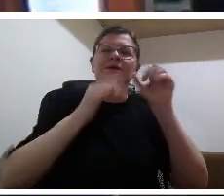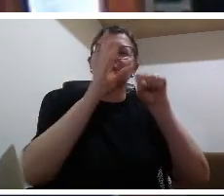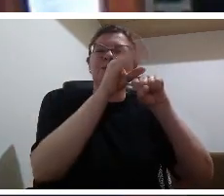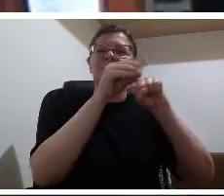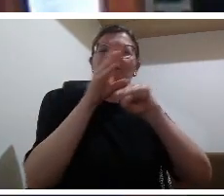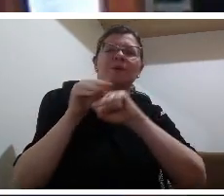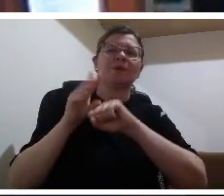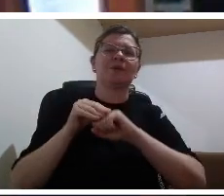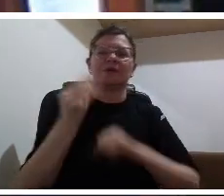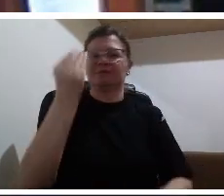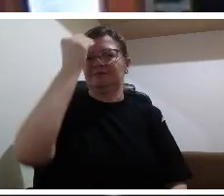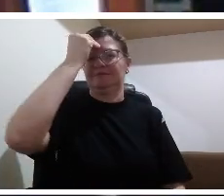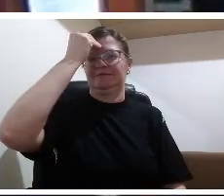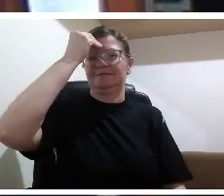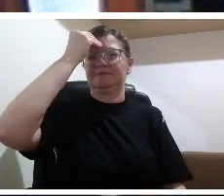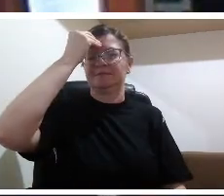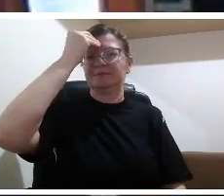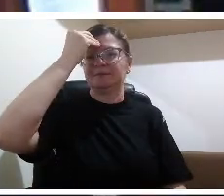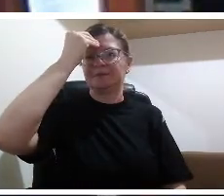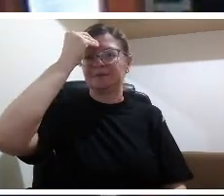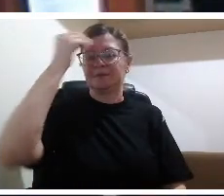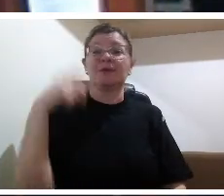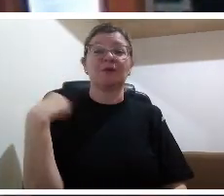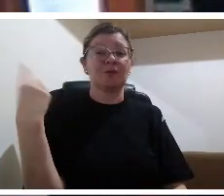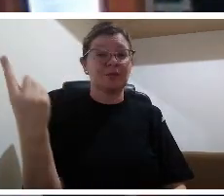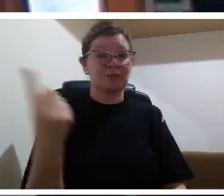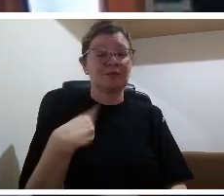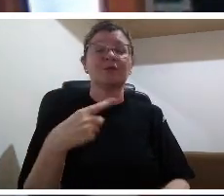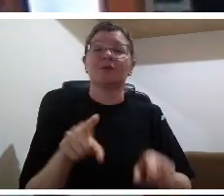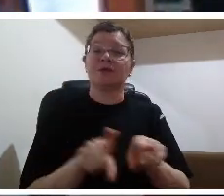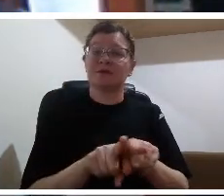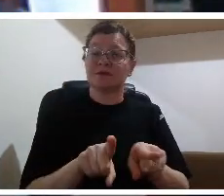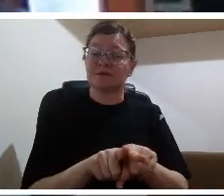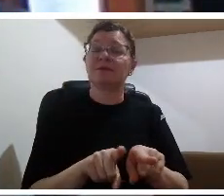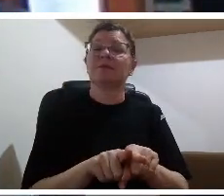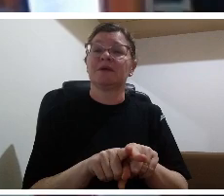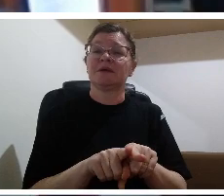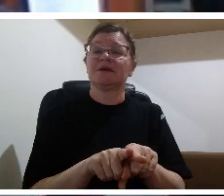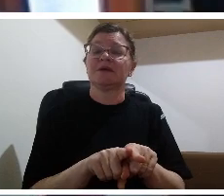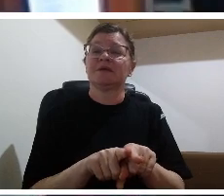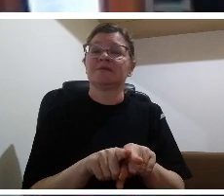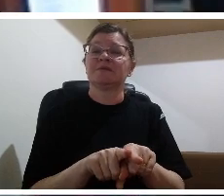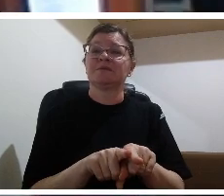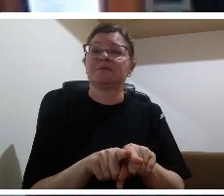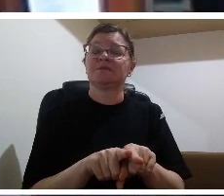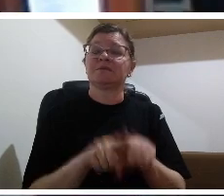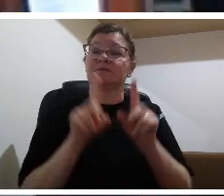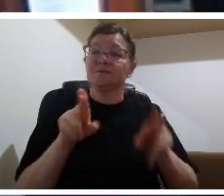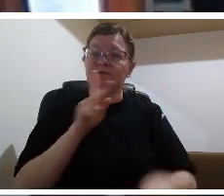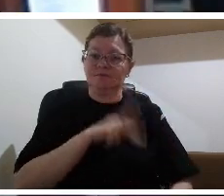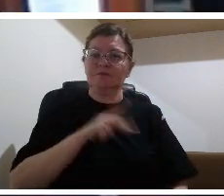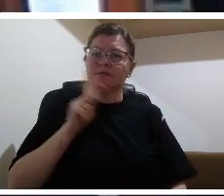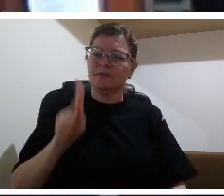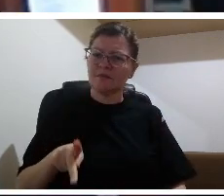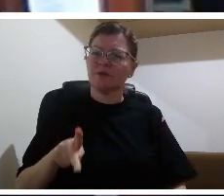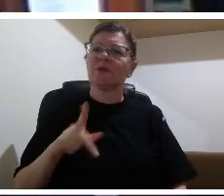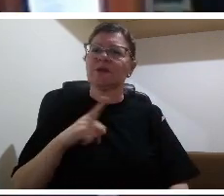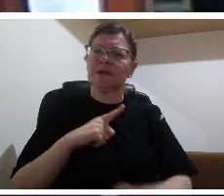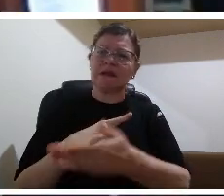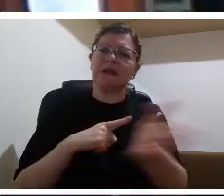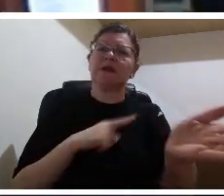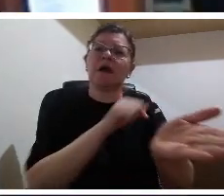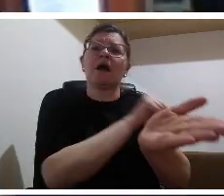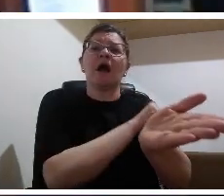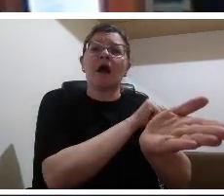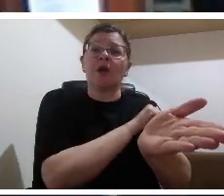professores marcamos o nosso aluno por que? porque nós eu diria nós somos aquilo que ensinamos